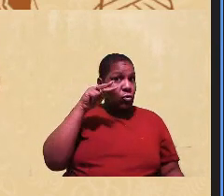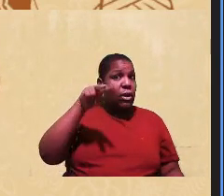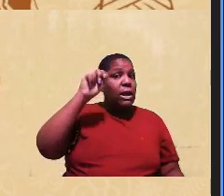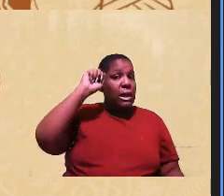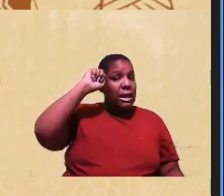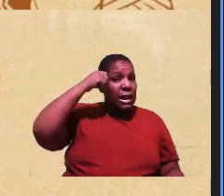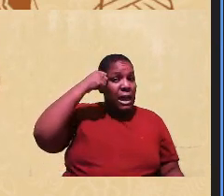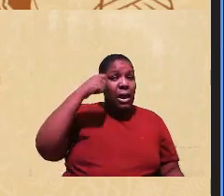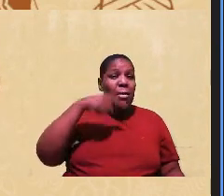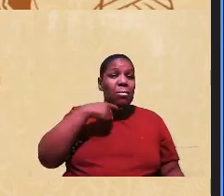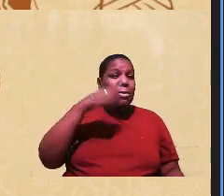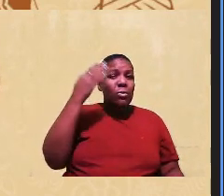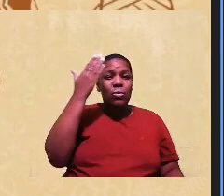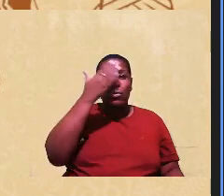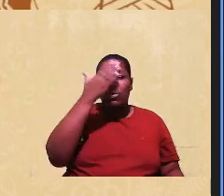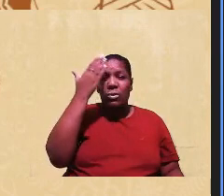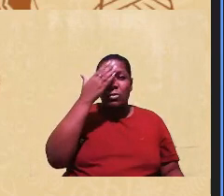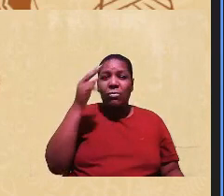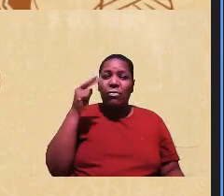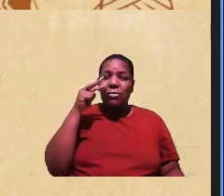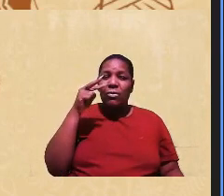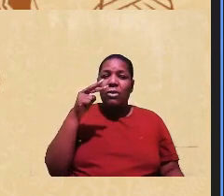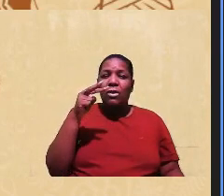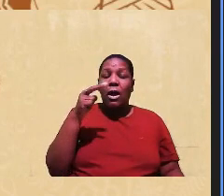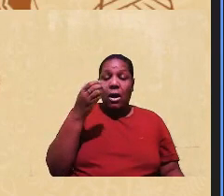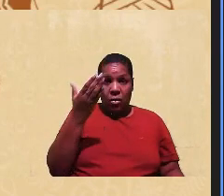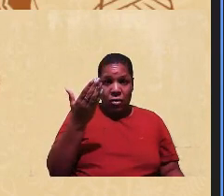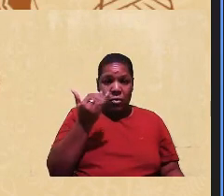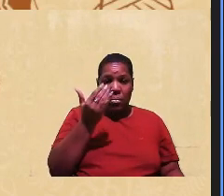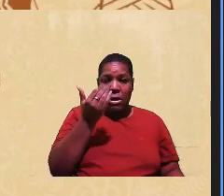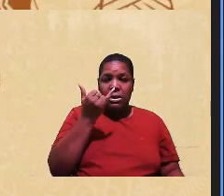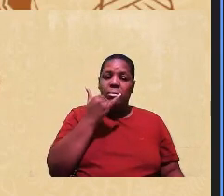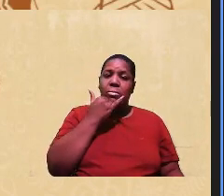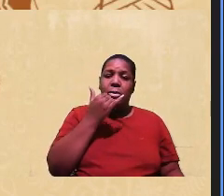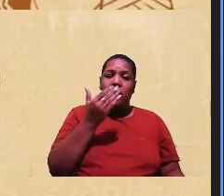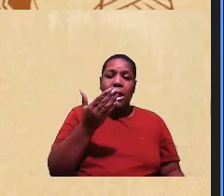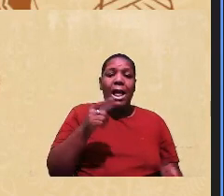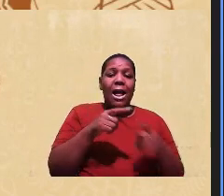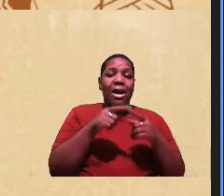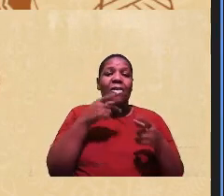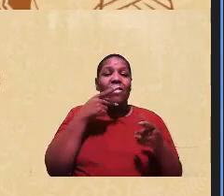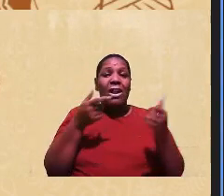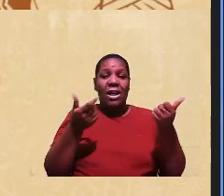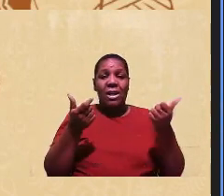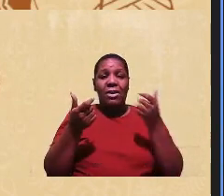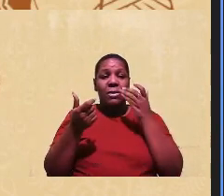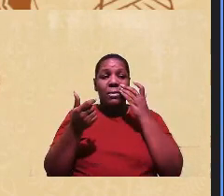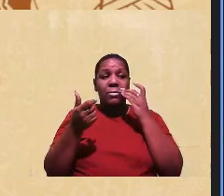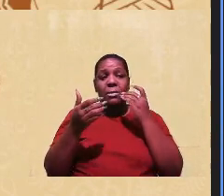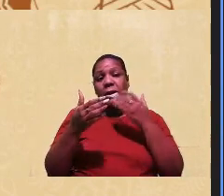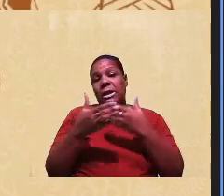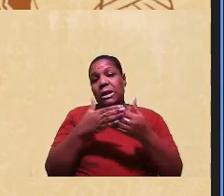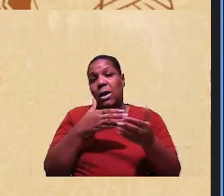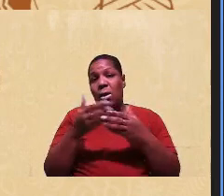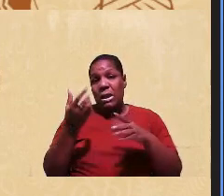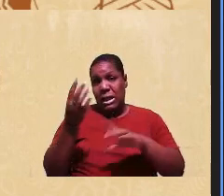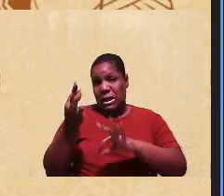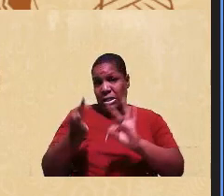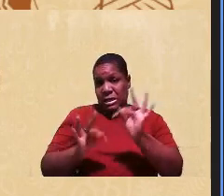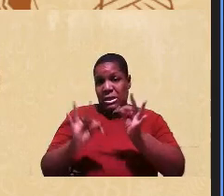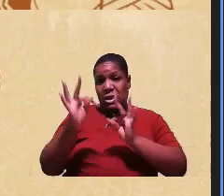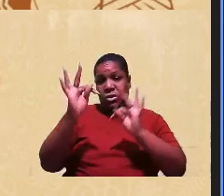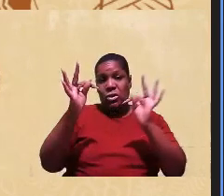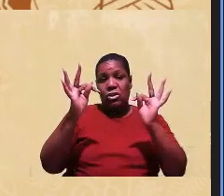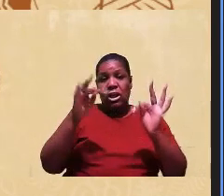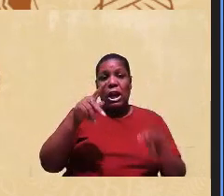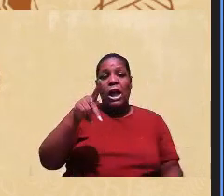consegui ver muito, né, agora ficou mais próximo. Só para dizer o seguinte, e dependendo da tecnologia, aqui a Priscila